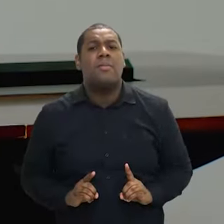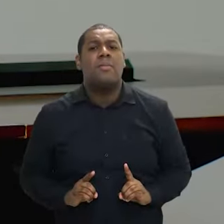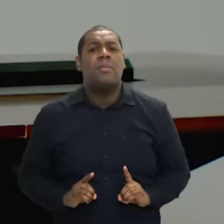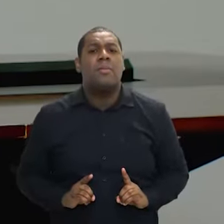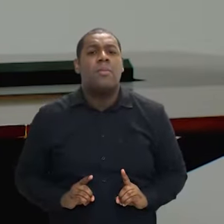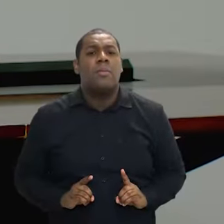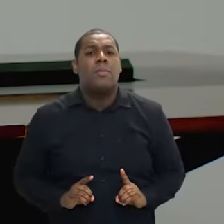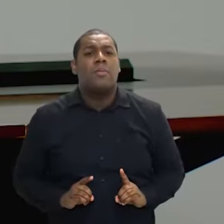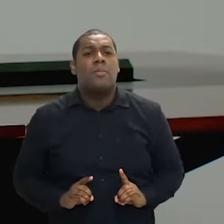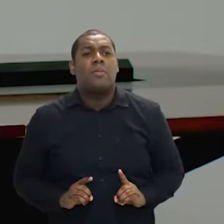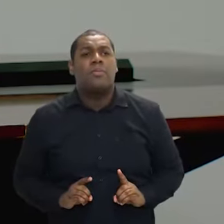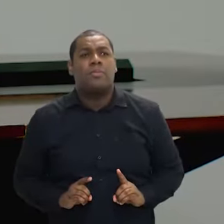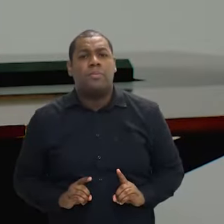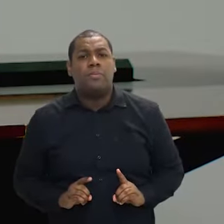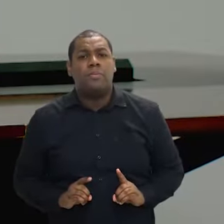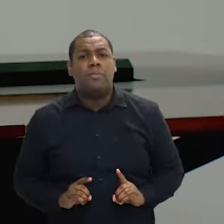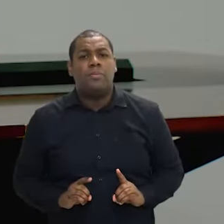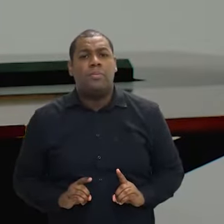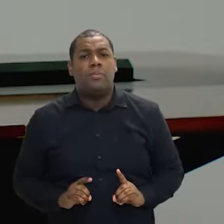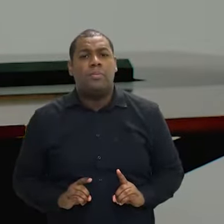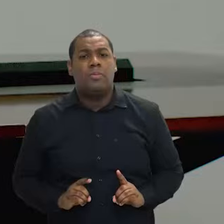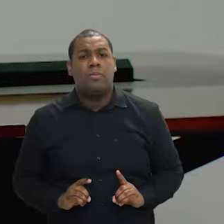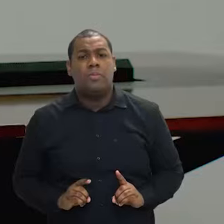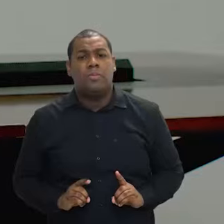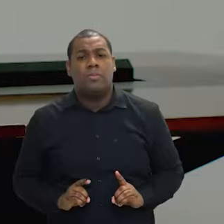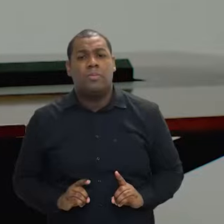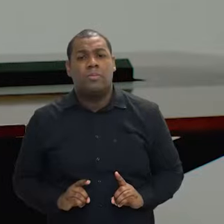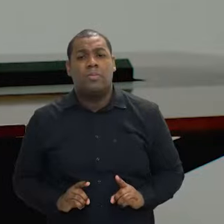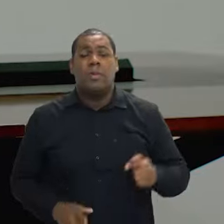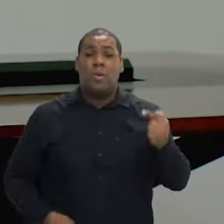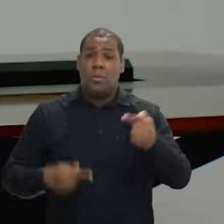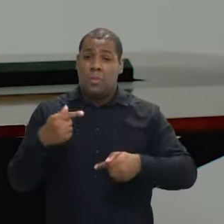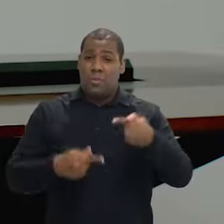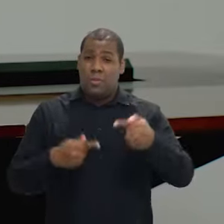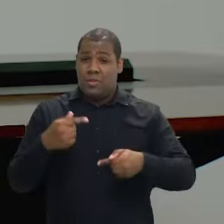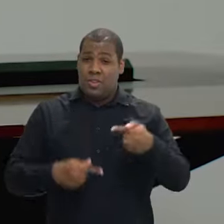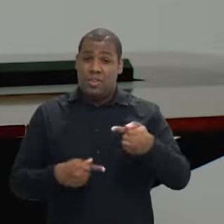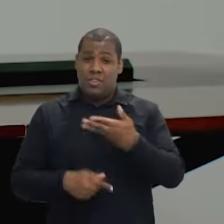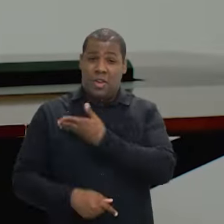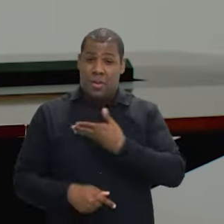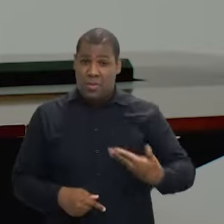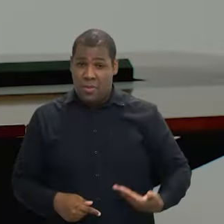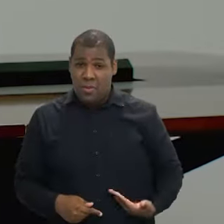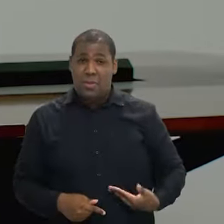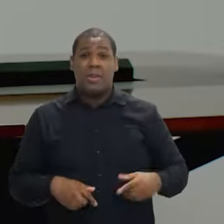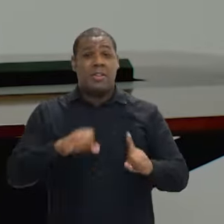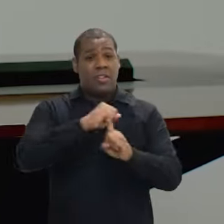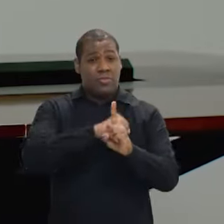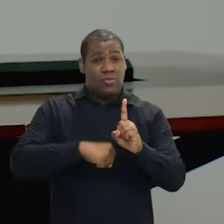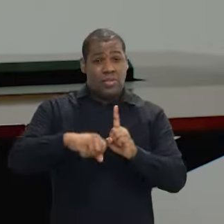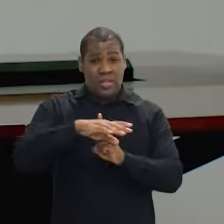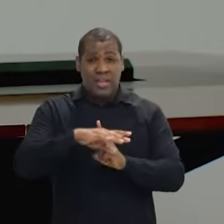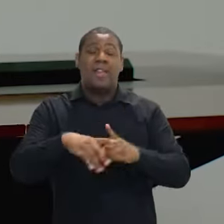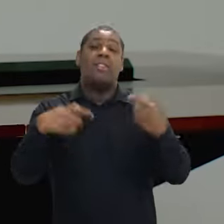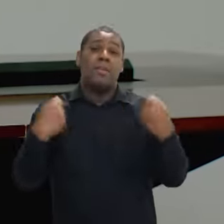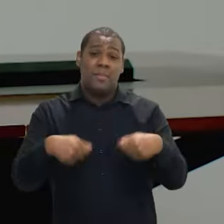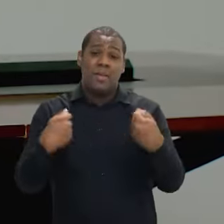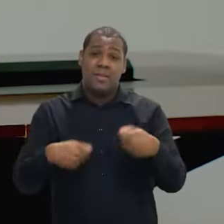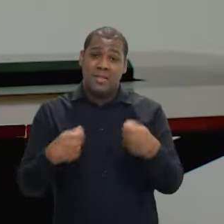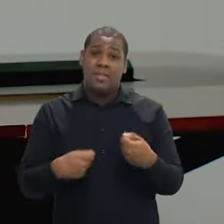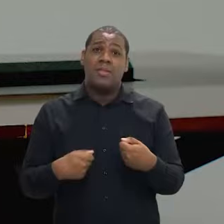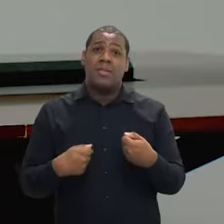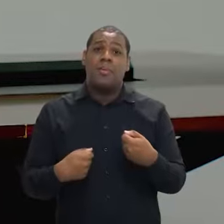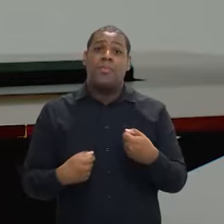olhada como também um problema da política pública, da sociedade, em oferecer